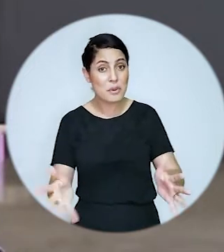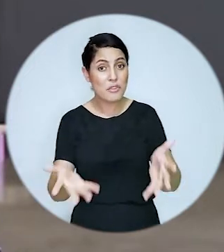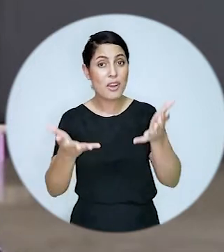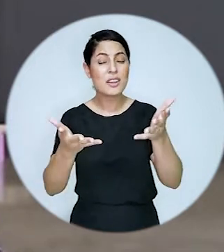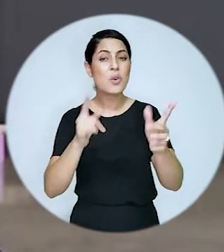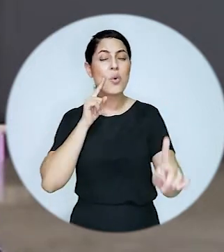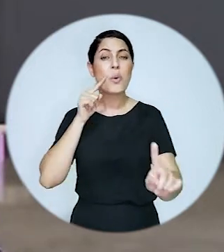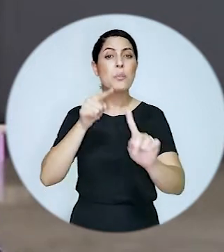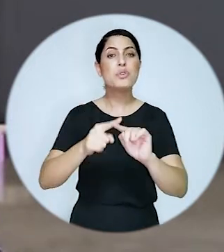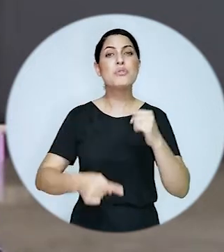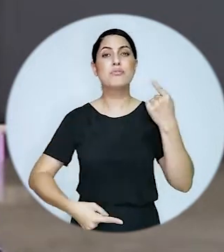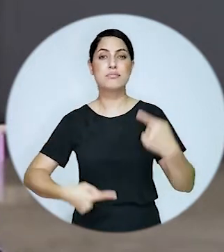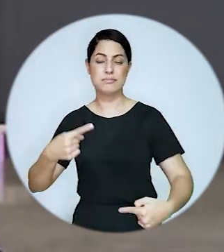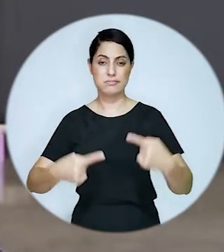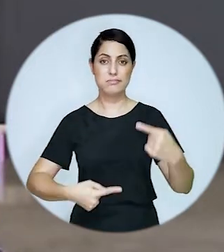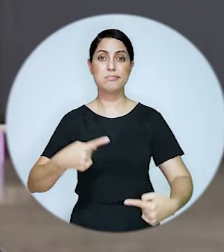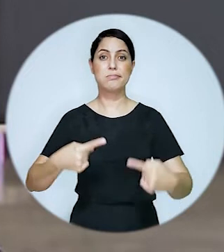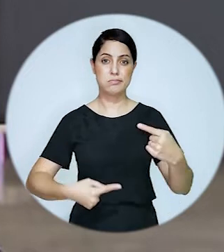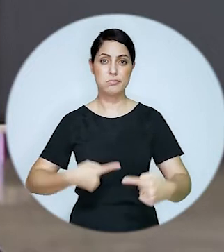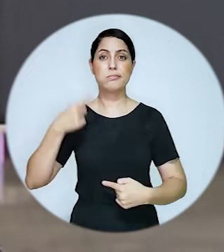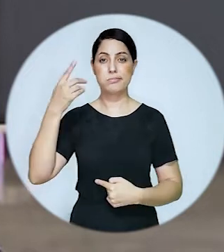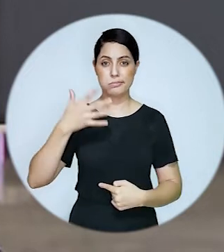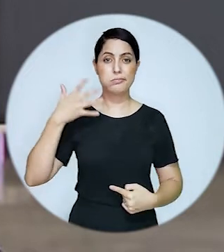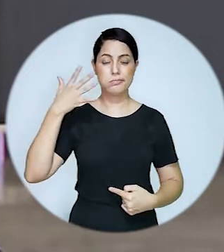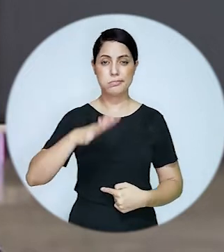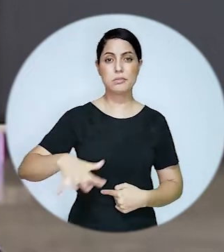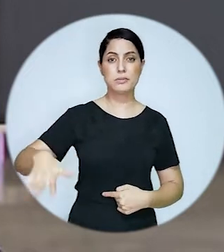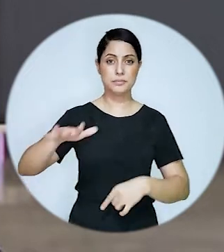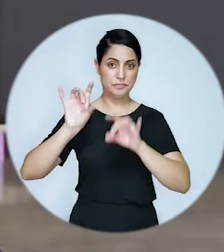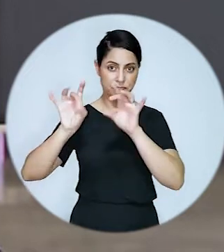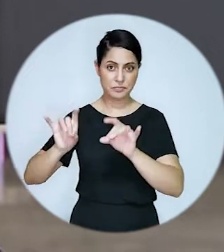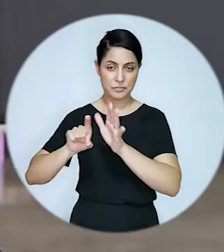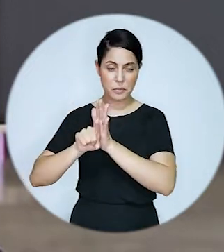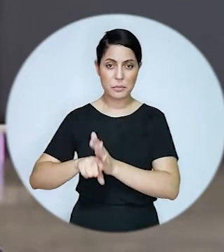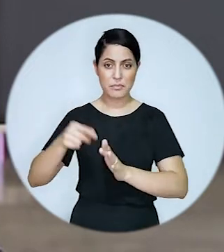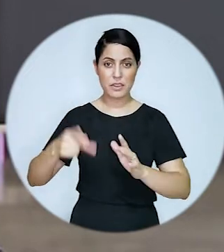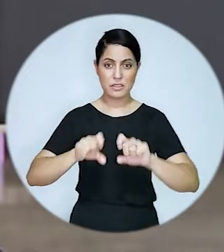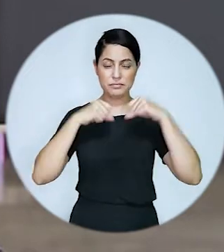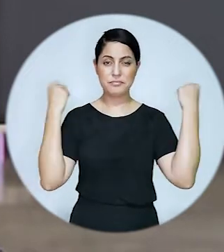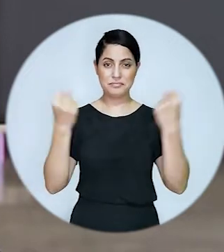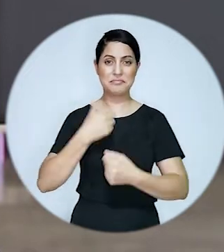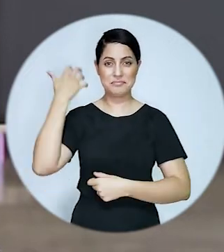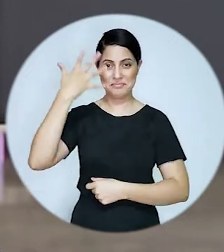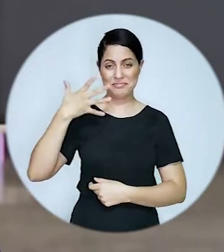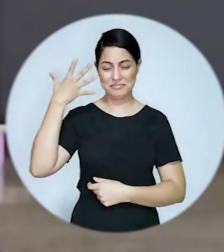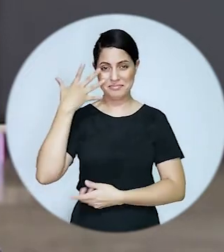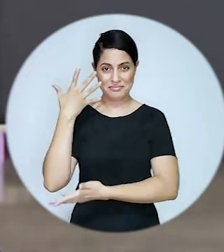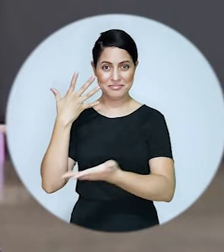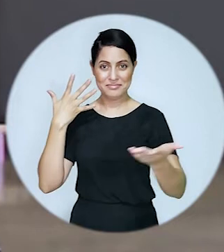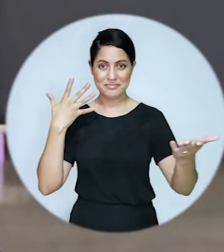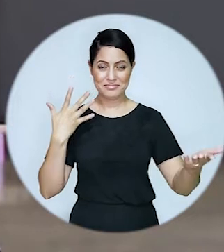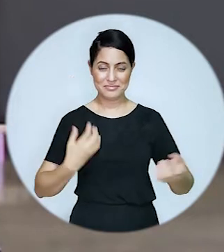para incentivar ainda mais o debate dos grandes especialistas deste seminário,